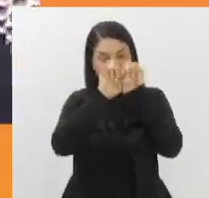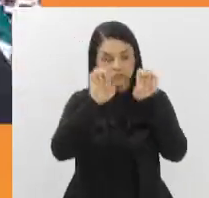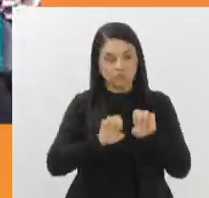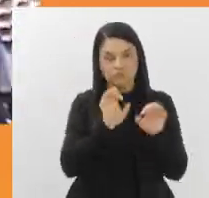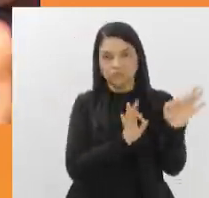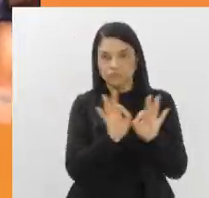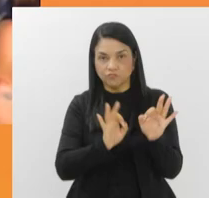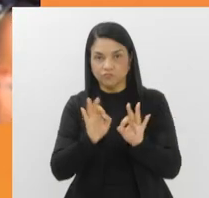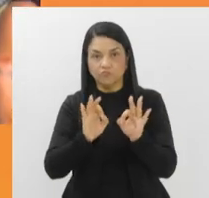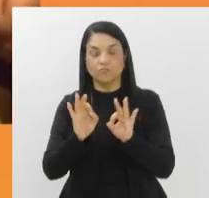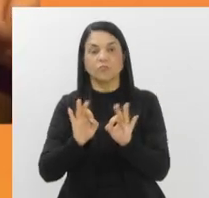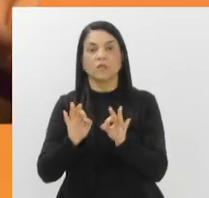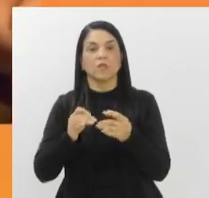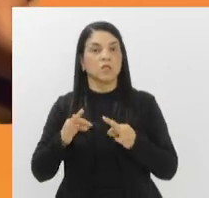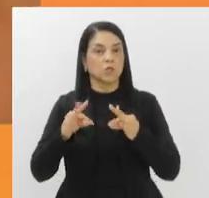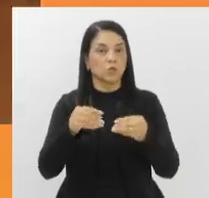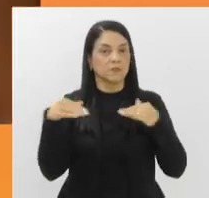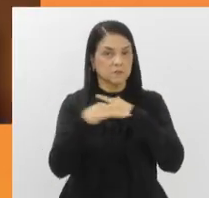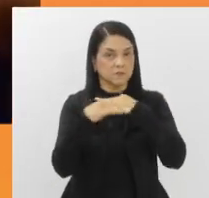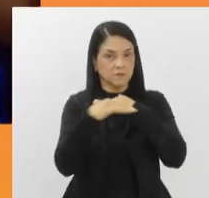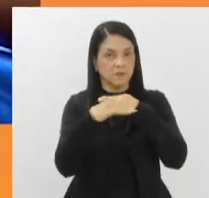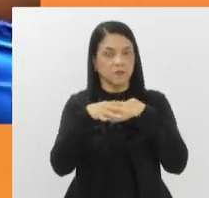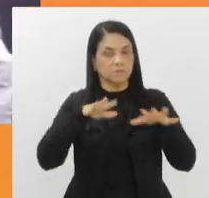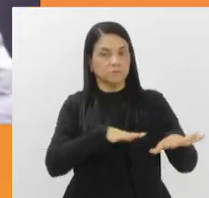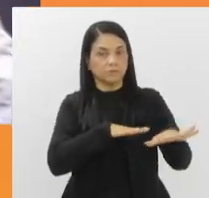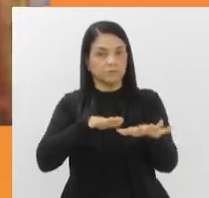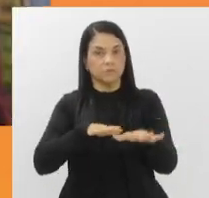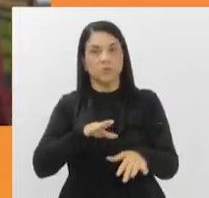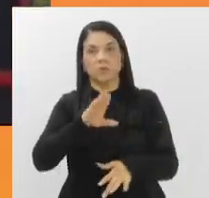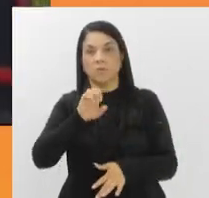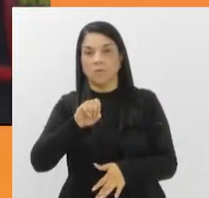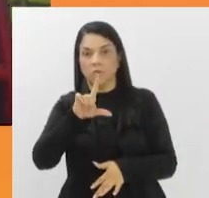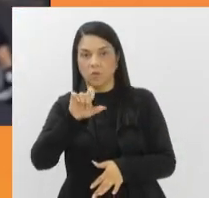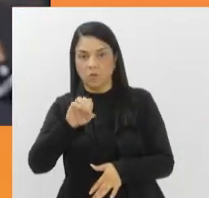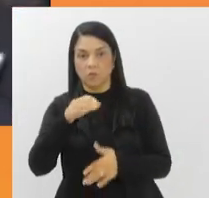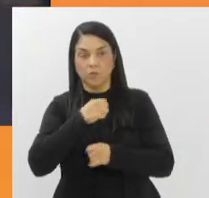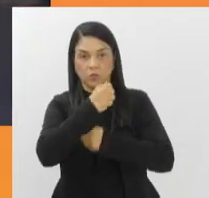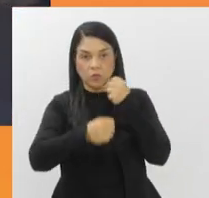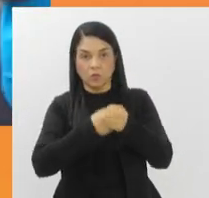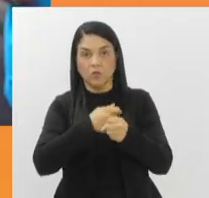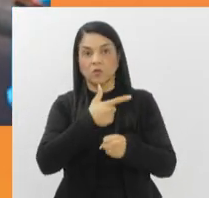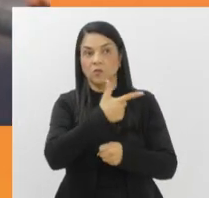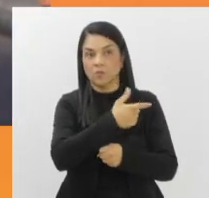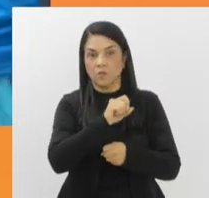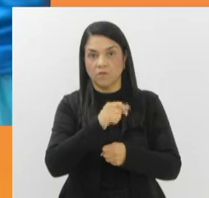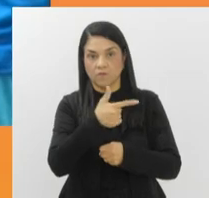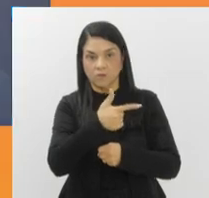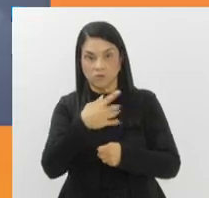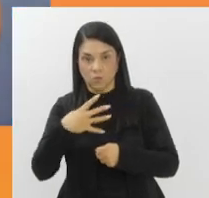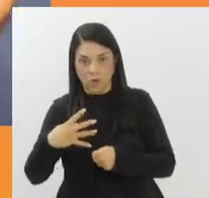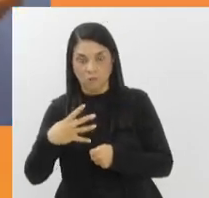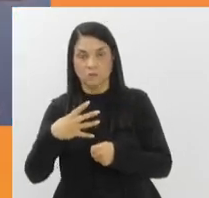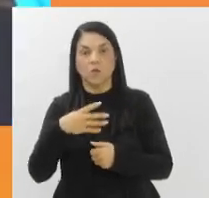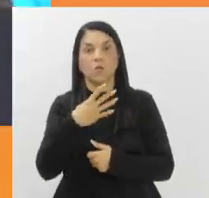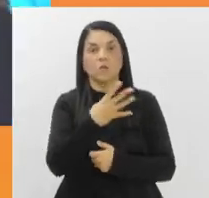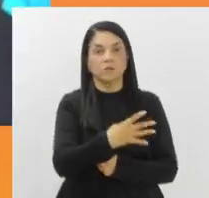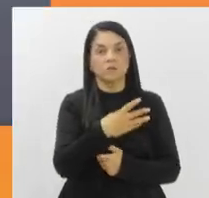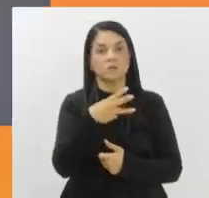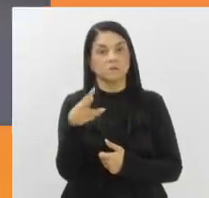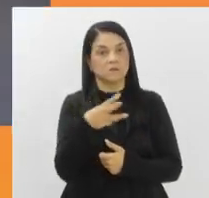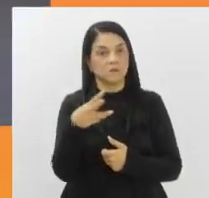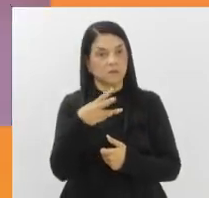disponibilizada em toda a cidade durante os desfiles dos blocos. Em 2024, foram 453 desfiles